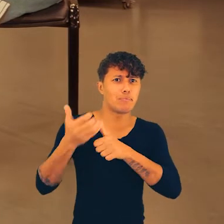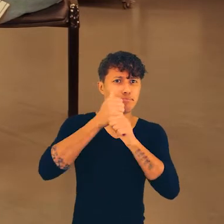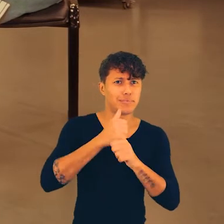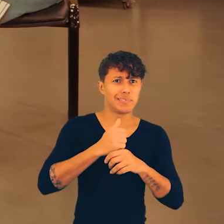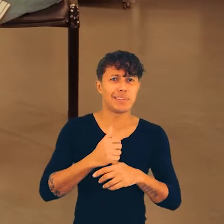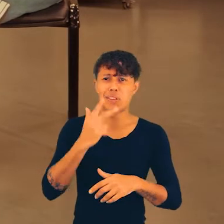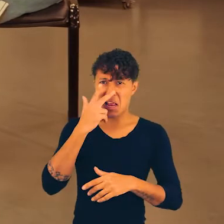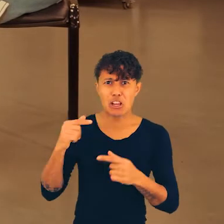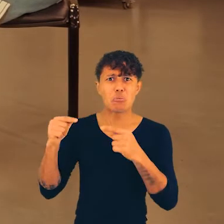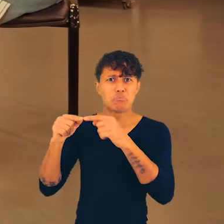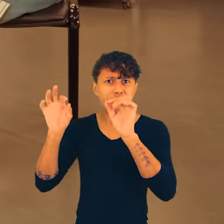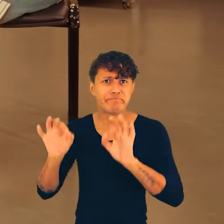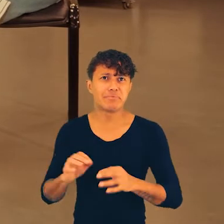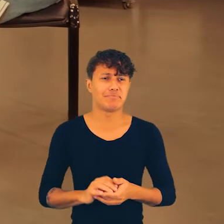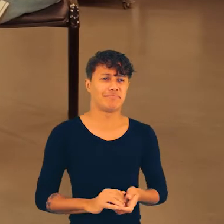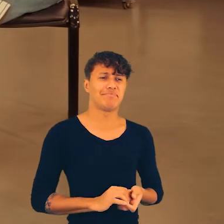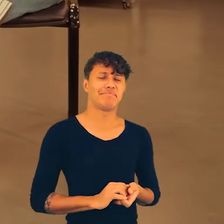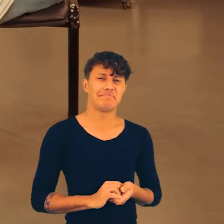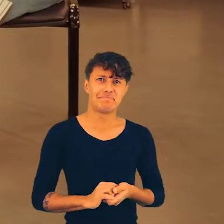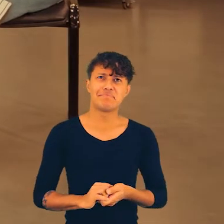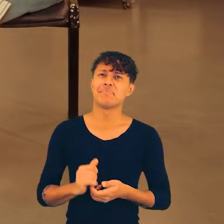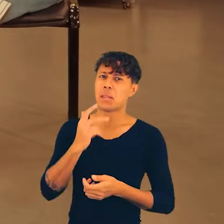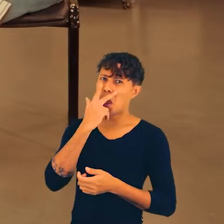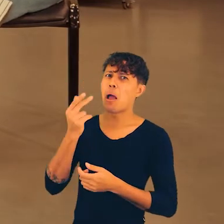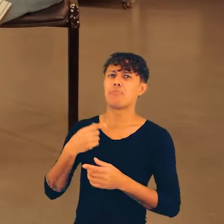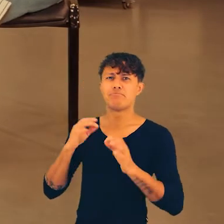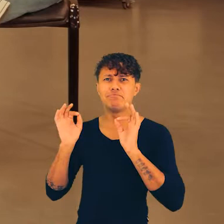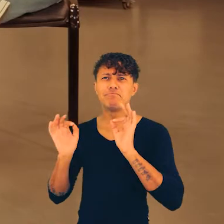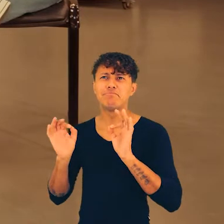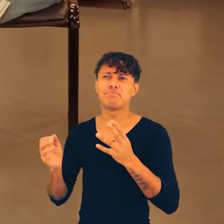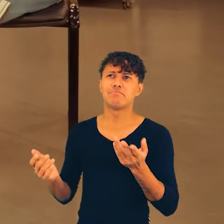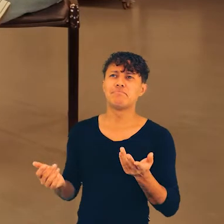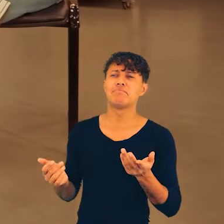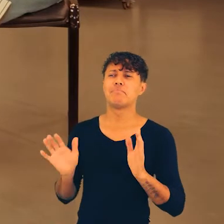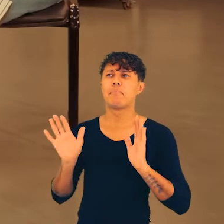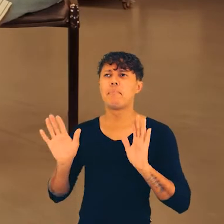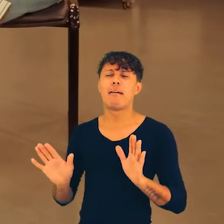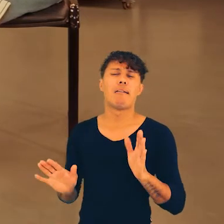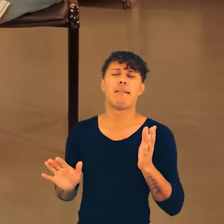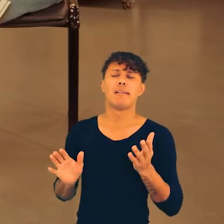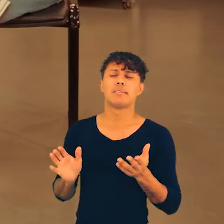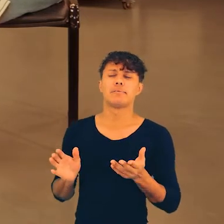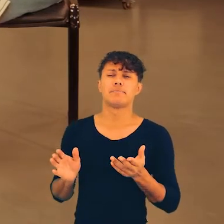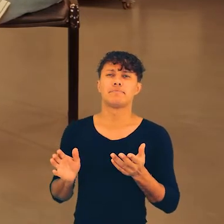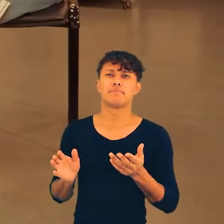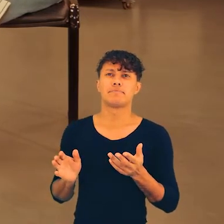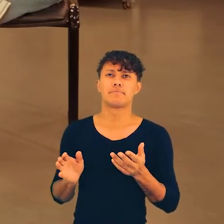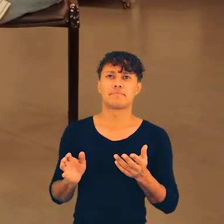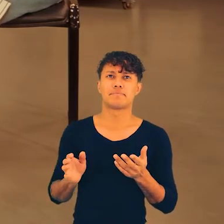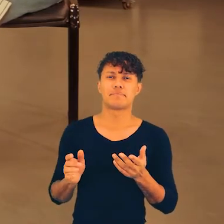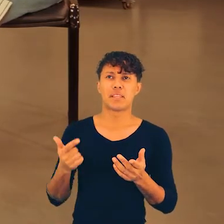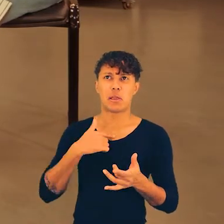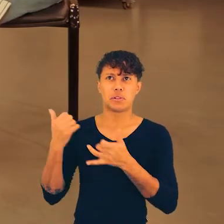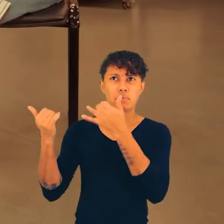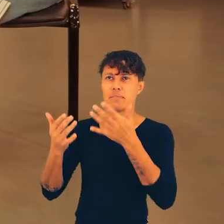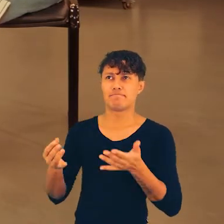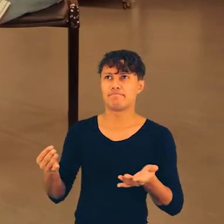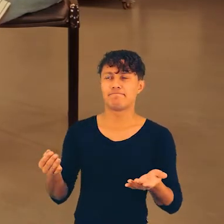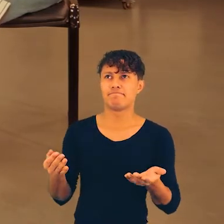desses privilégios, sabe? Você acha que isso faz sentido? Eu acho que faz sentido, faz sentido sim. Mas,